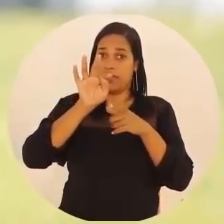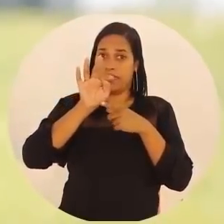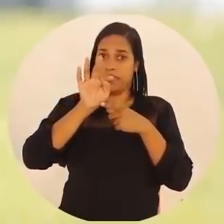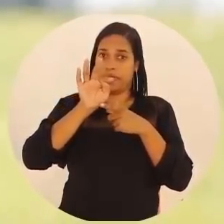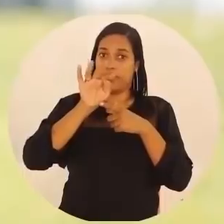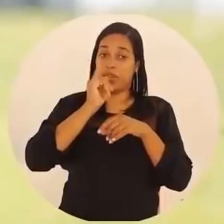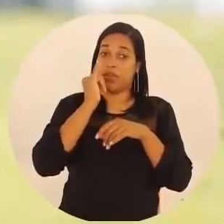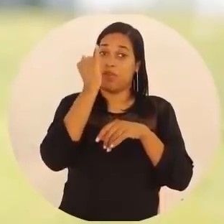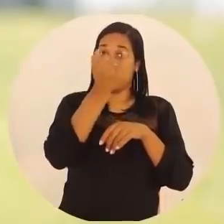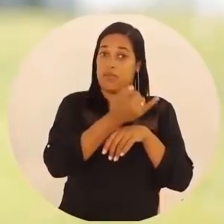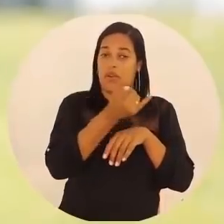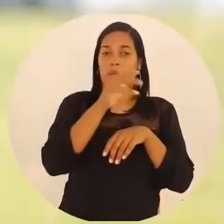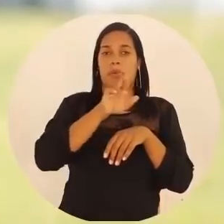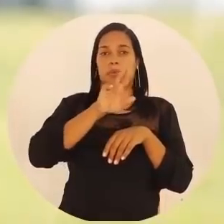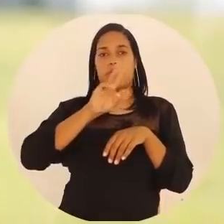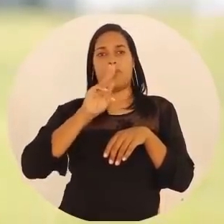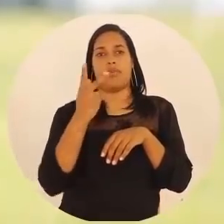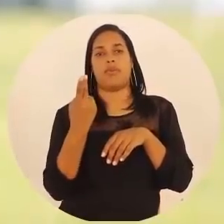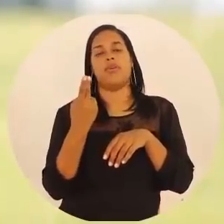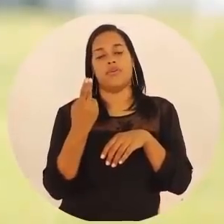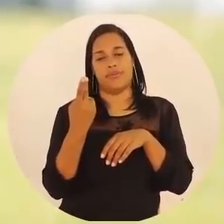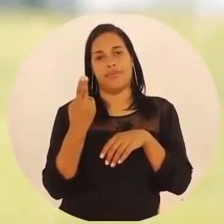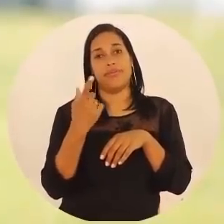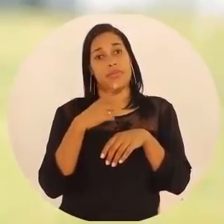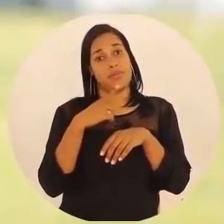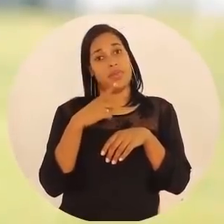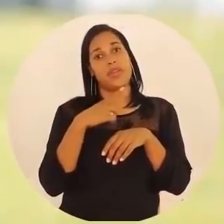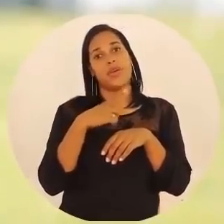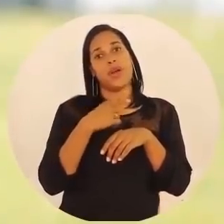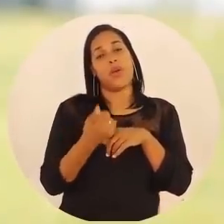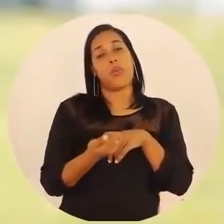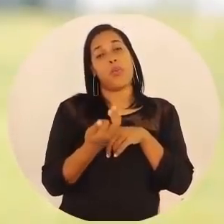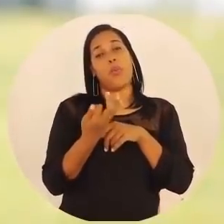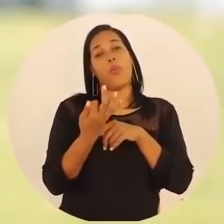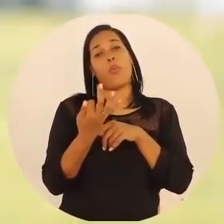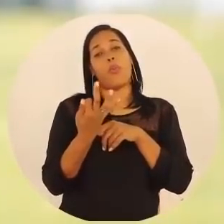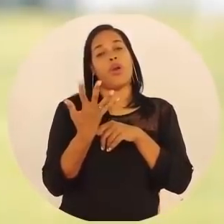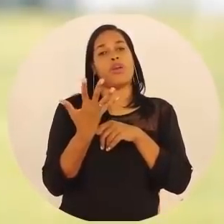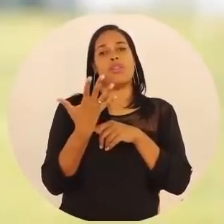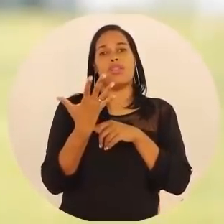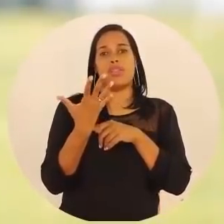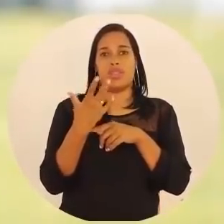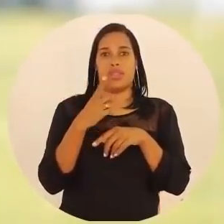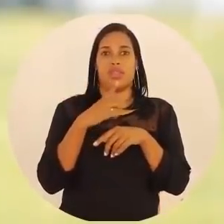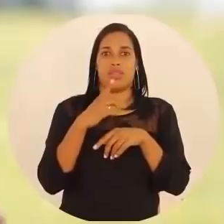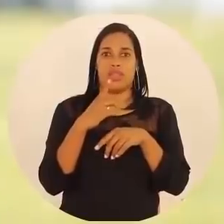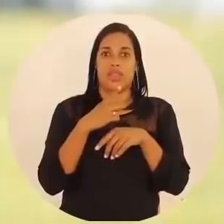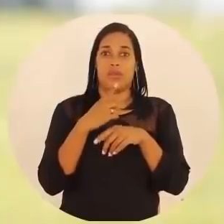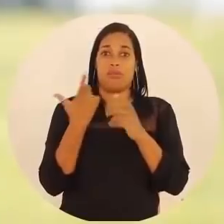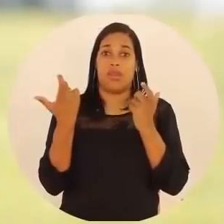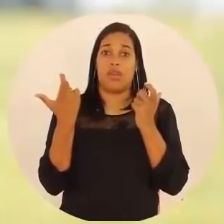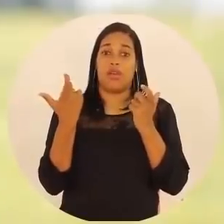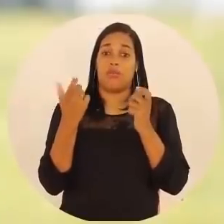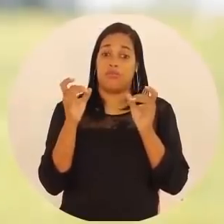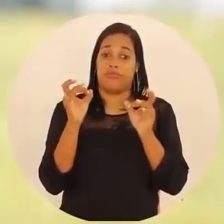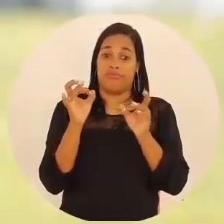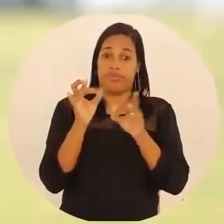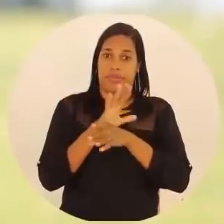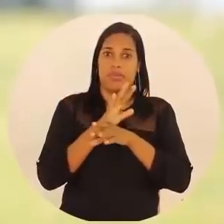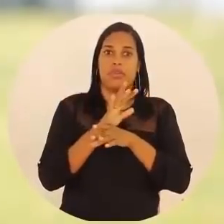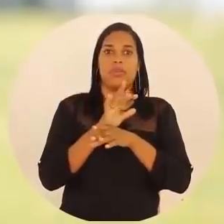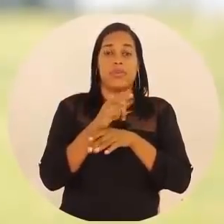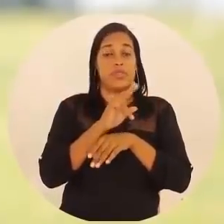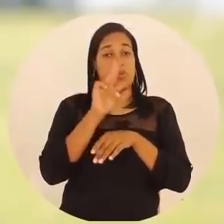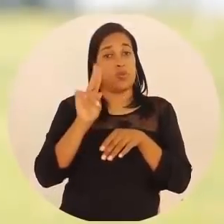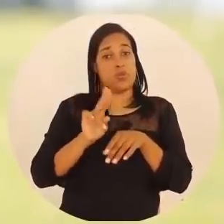repassa para o setor de recursos humanos. Isso tem um orçamento, deve ter um orçamento previsto para ser gasto, para